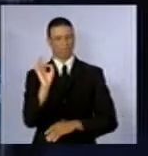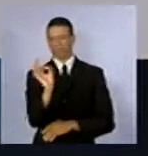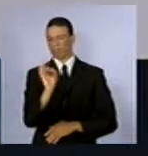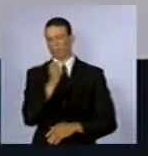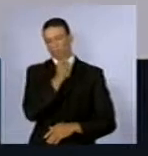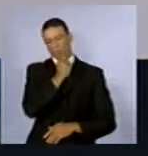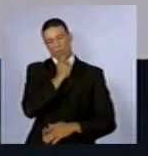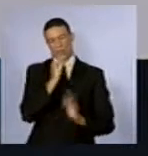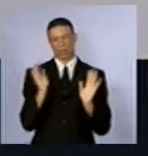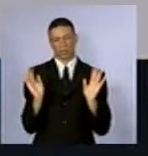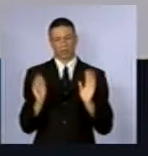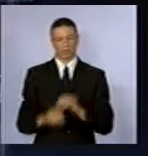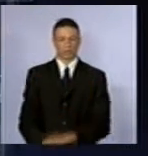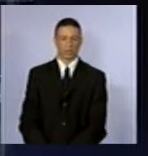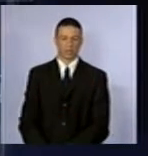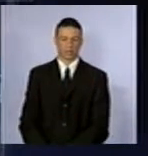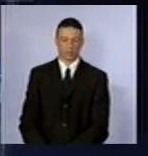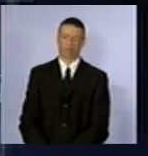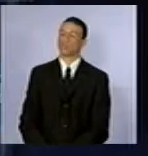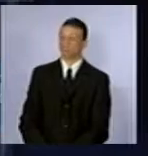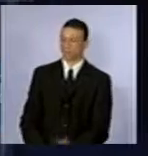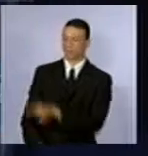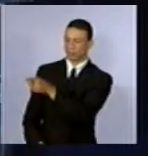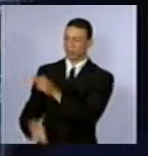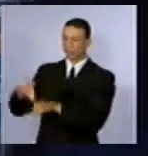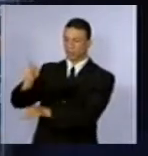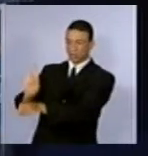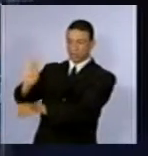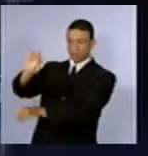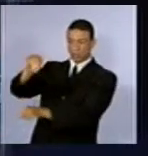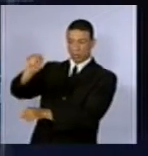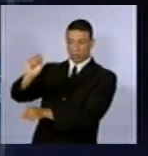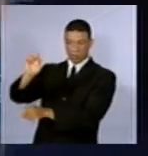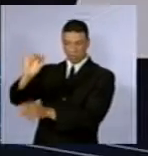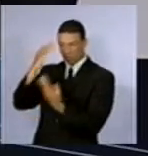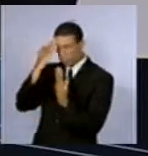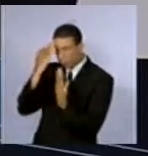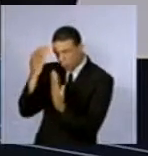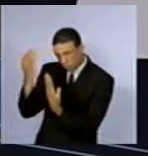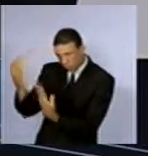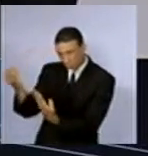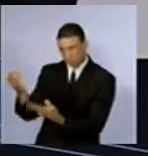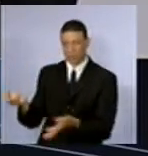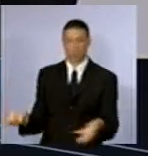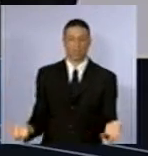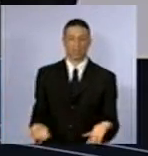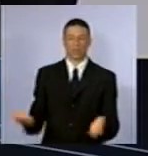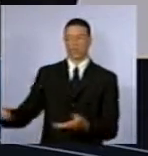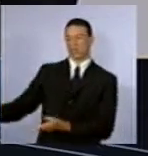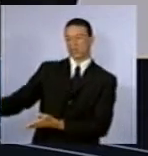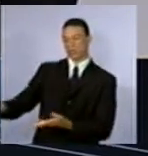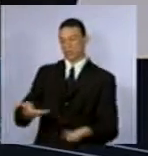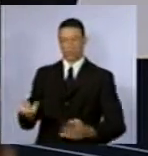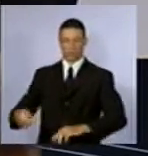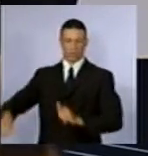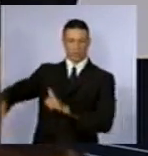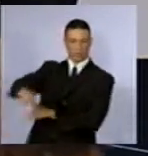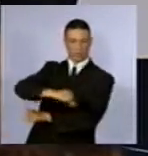Ok, obrigado. Agradeço ao doutor Mário Leite Pereira Filho. Passo agora a palavra à doutora